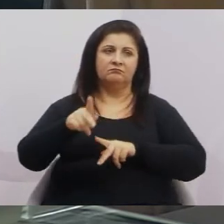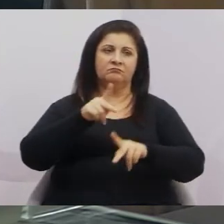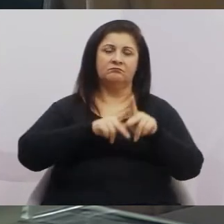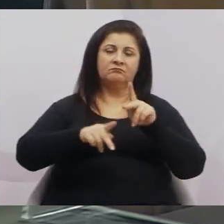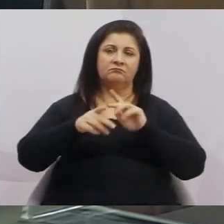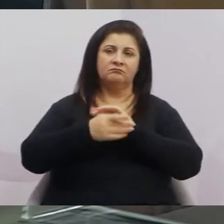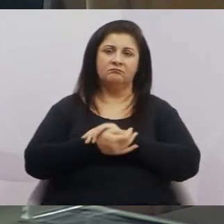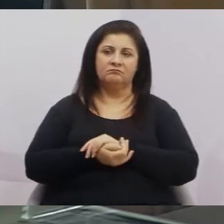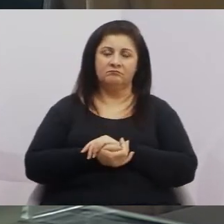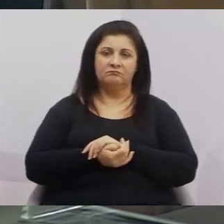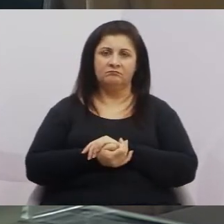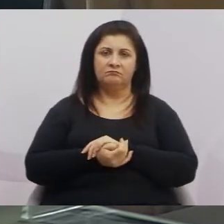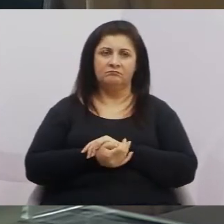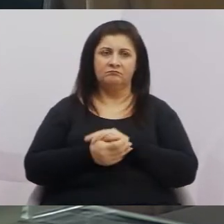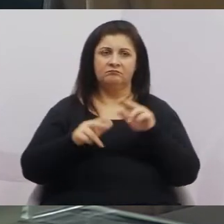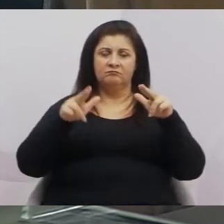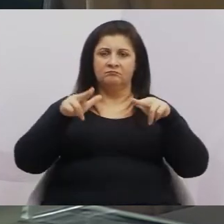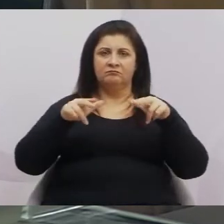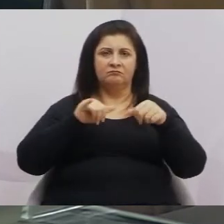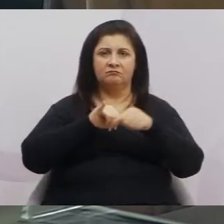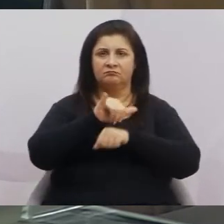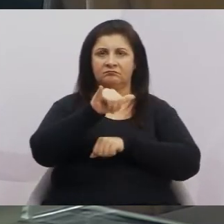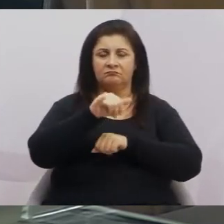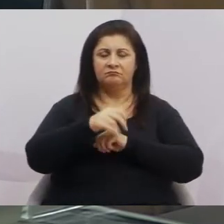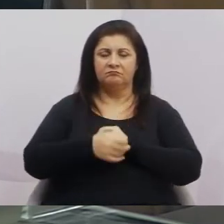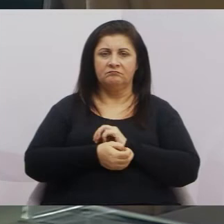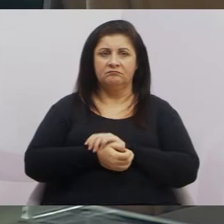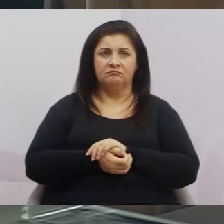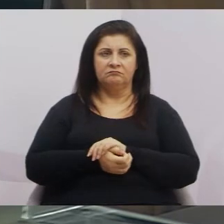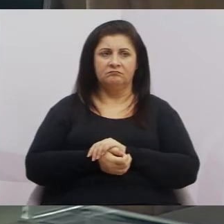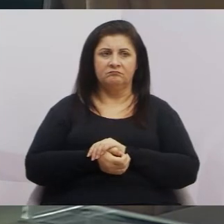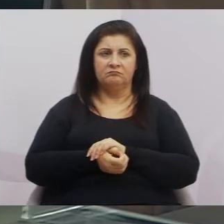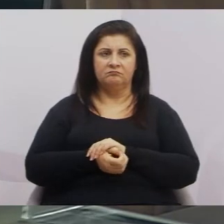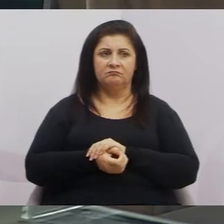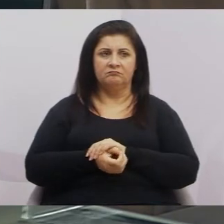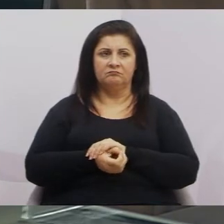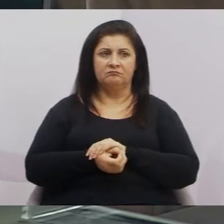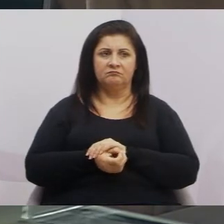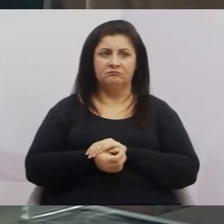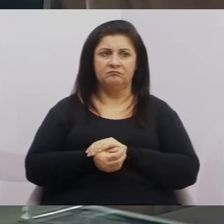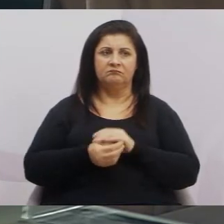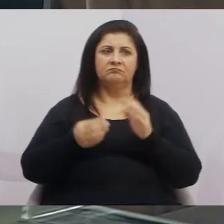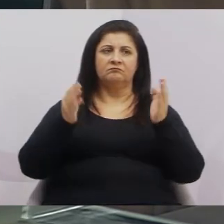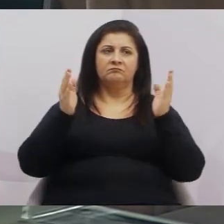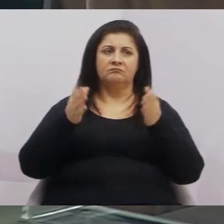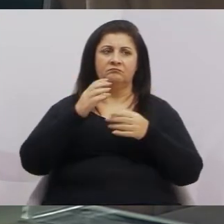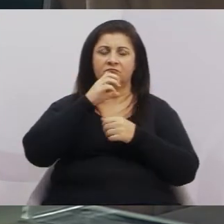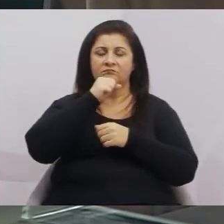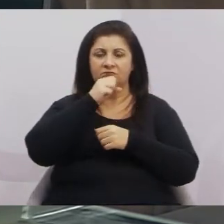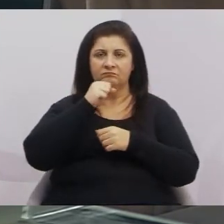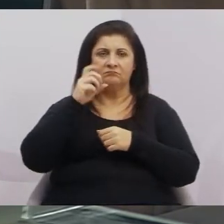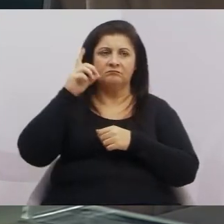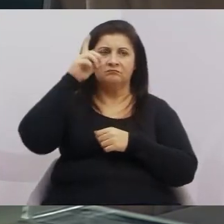Nenhum dia eu deixei de vir na Câmara. Teve dia que até sábado e domingo eu estava aqui.